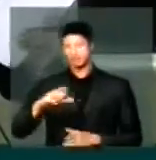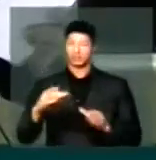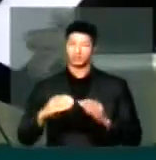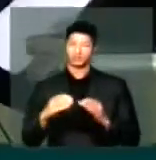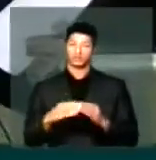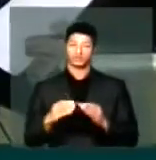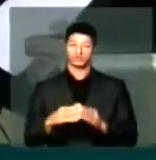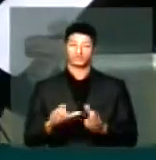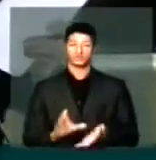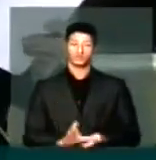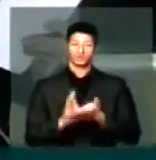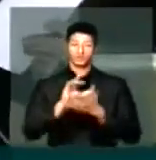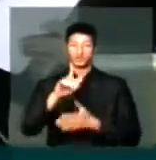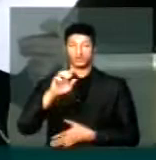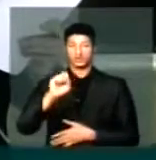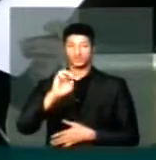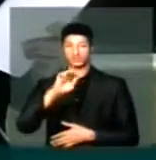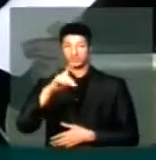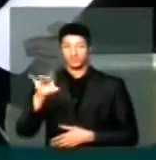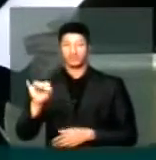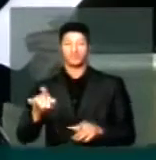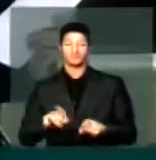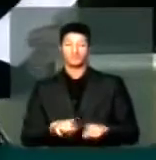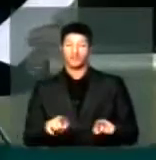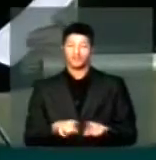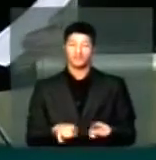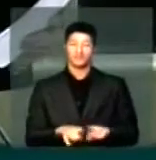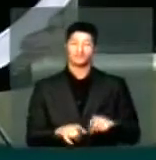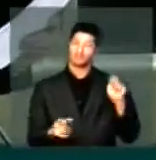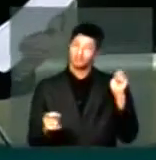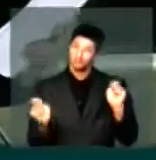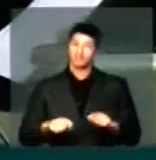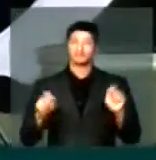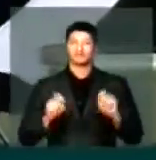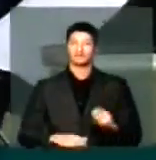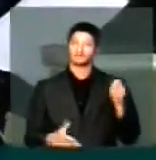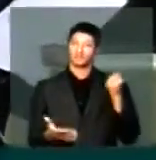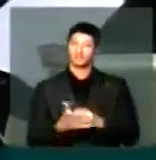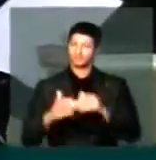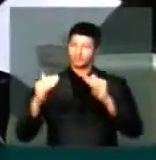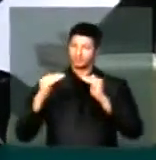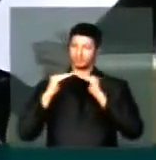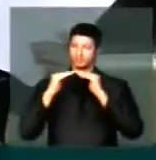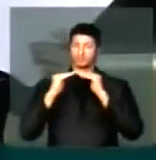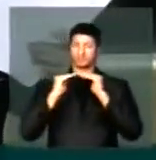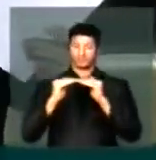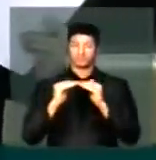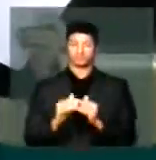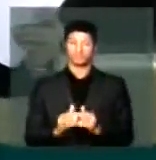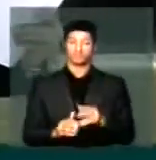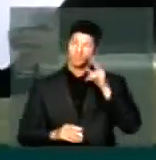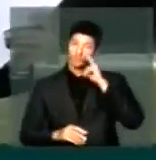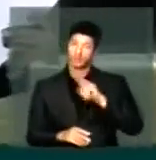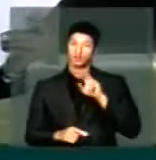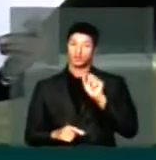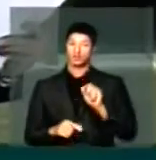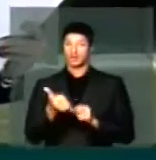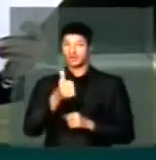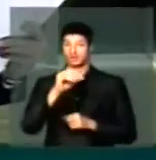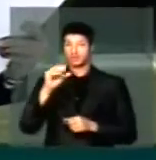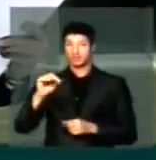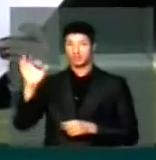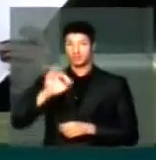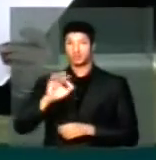Conselho de Gestão, também deveria ser paritária. Olha que era 100